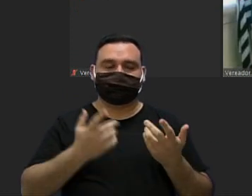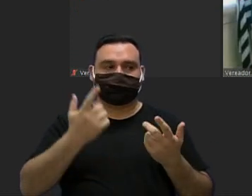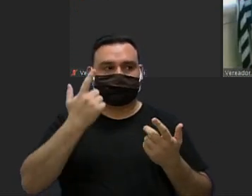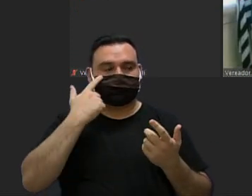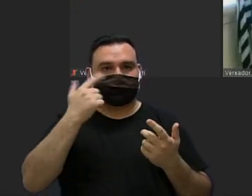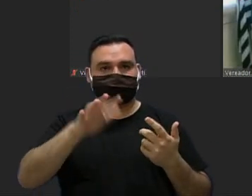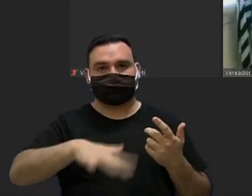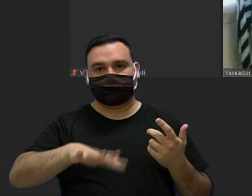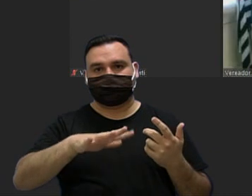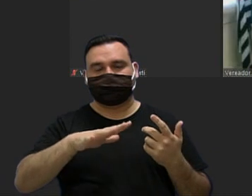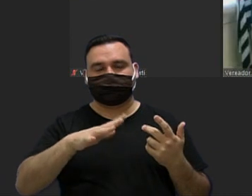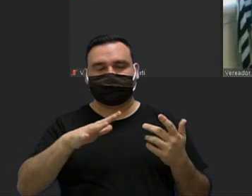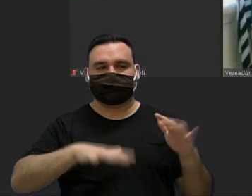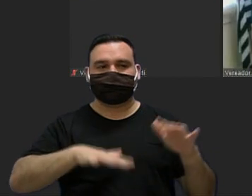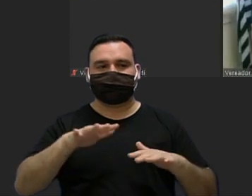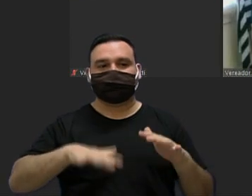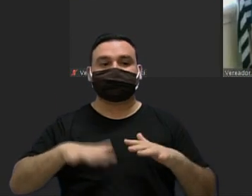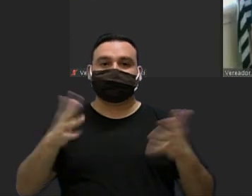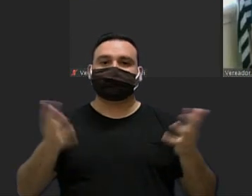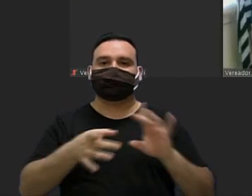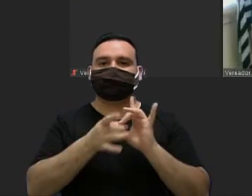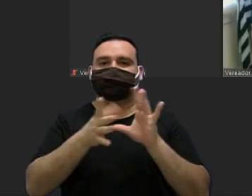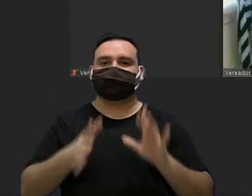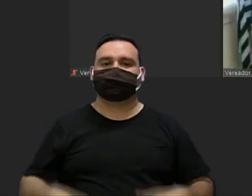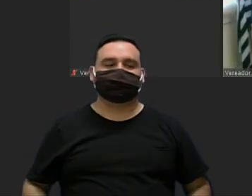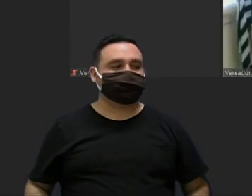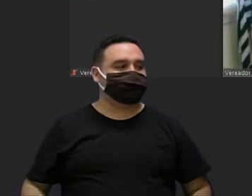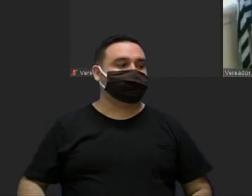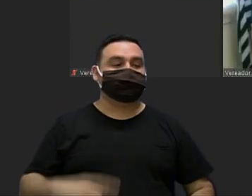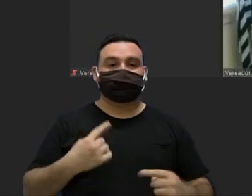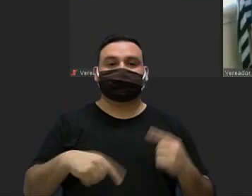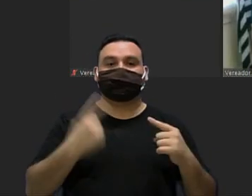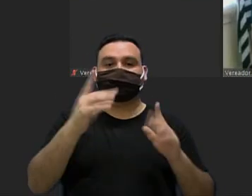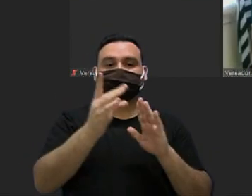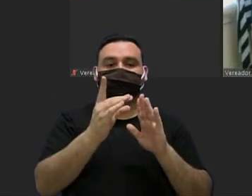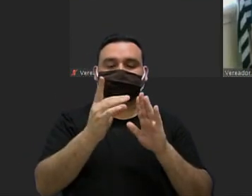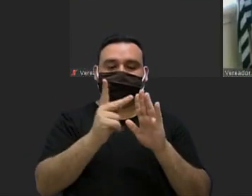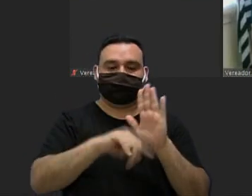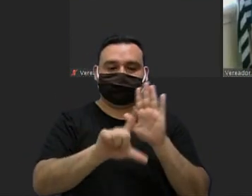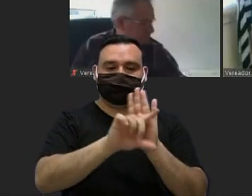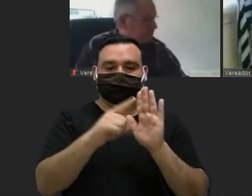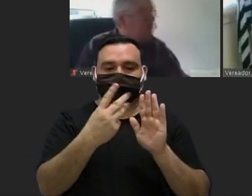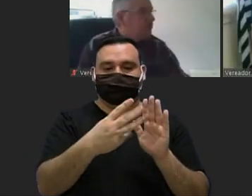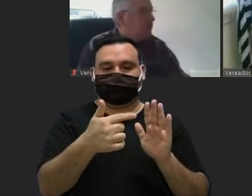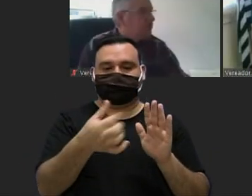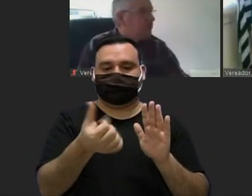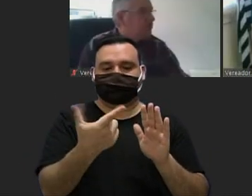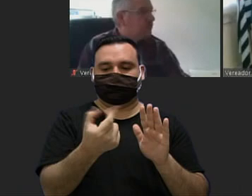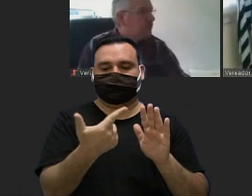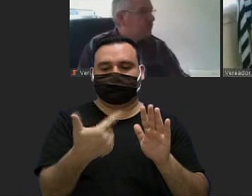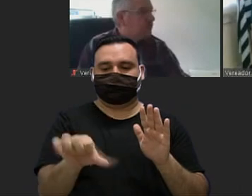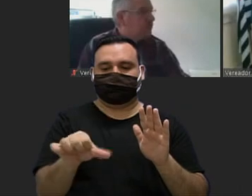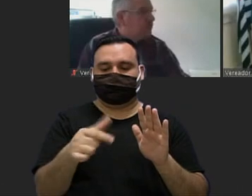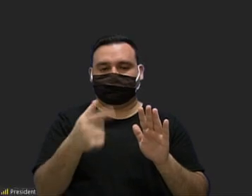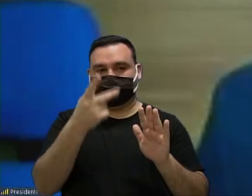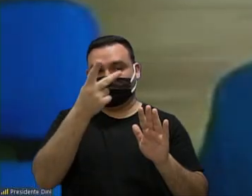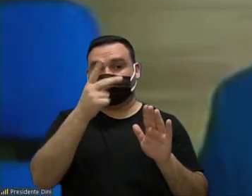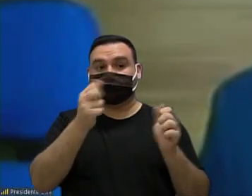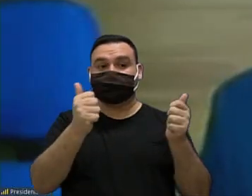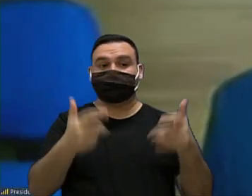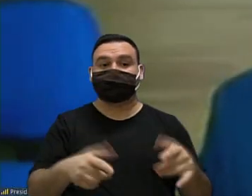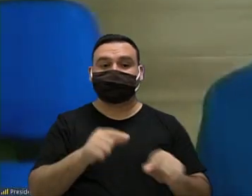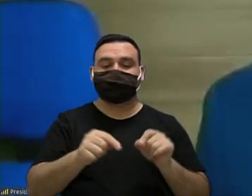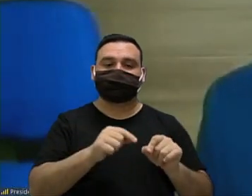aprovado discussão única projeto de lei 376 2019 do executivo dispõe sobre a